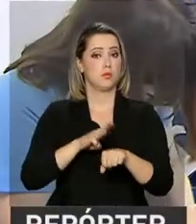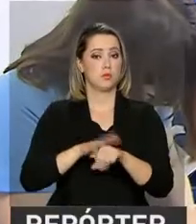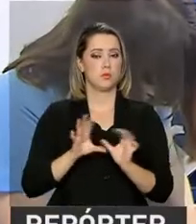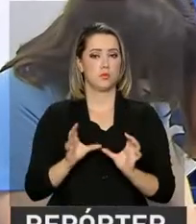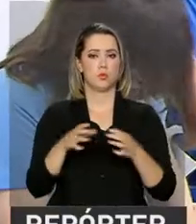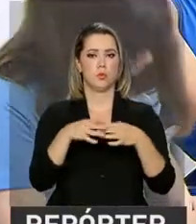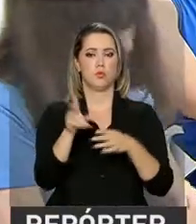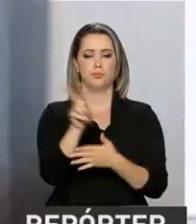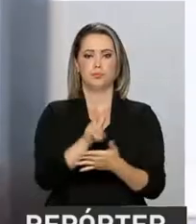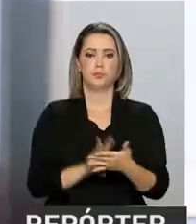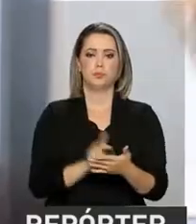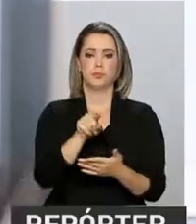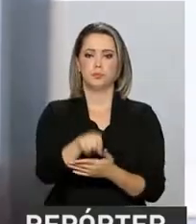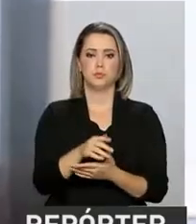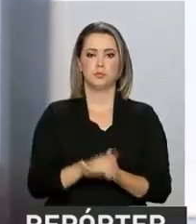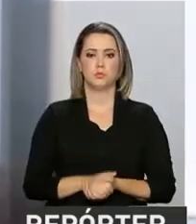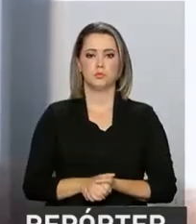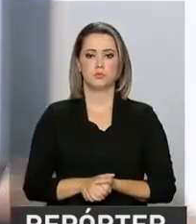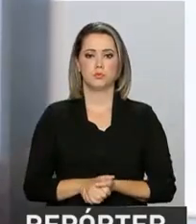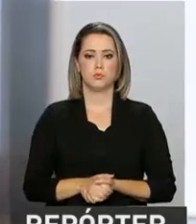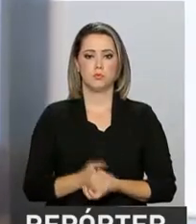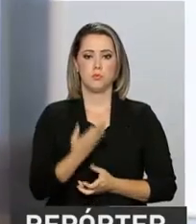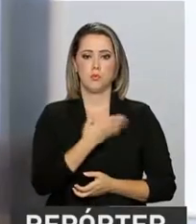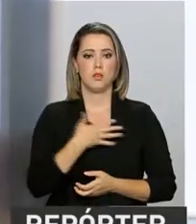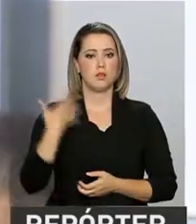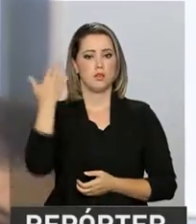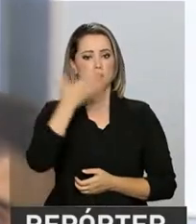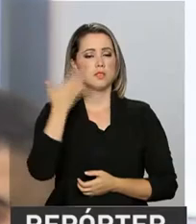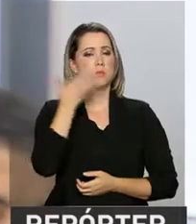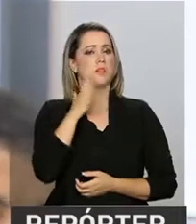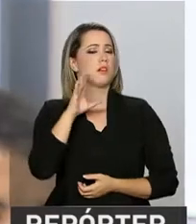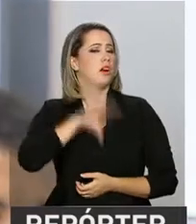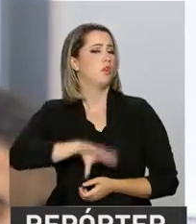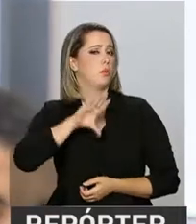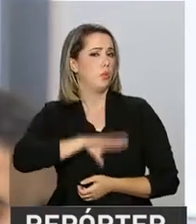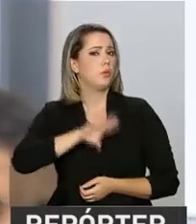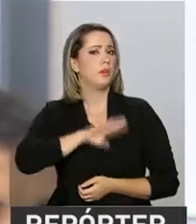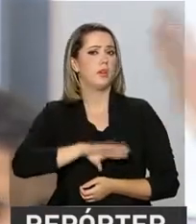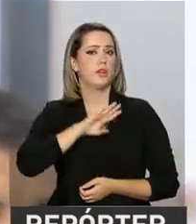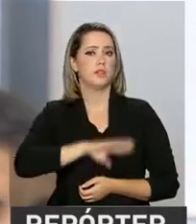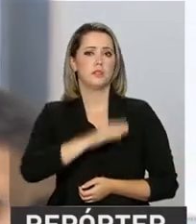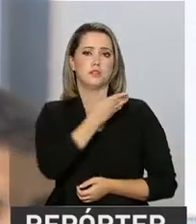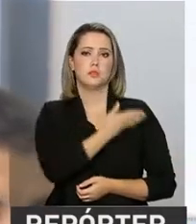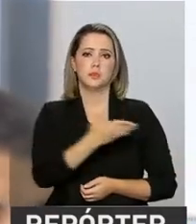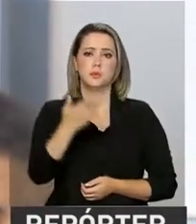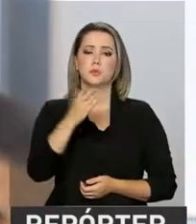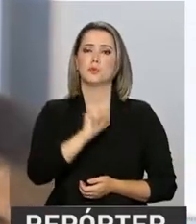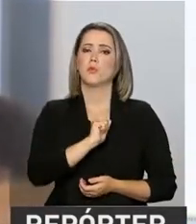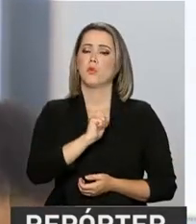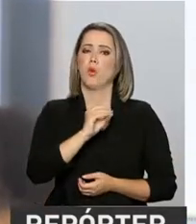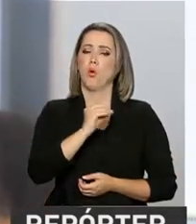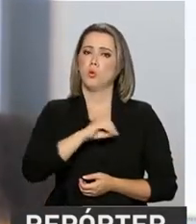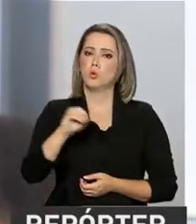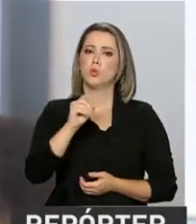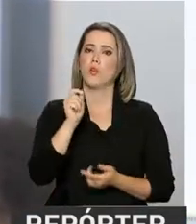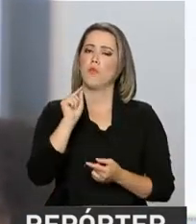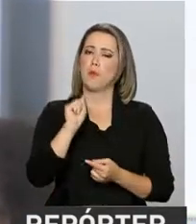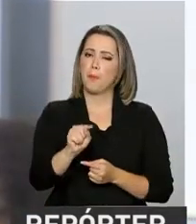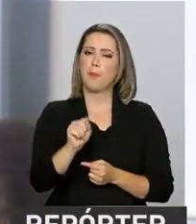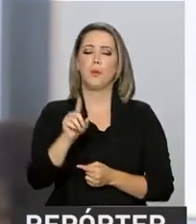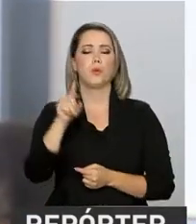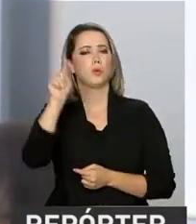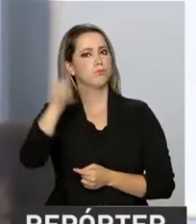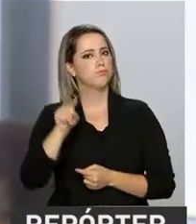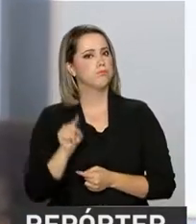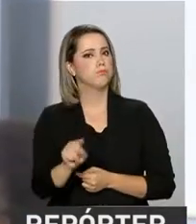das turmas avaliadas. Você está atendendo a norma padrão da língua, respeitando, por exemplo, a questão da ortografia, e a questão da pontuação. Então,